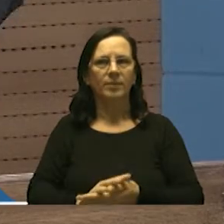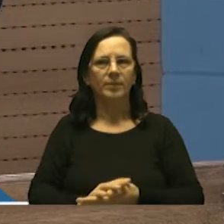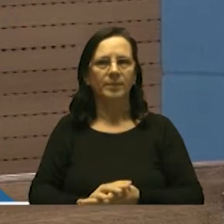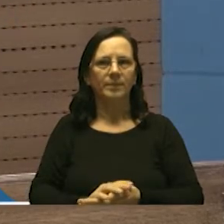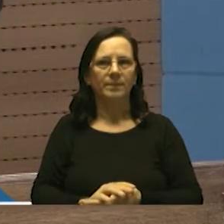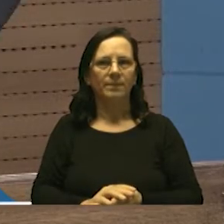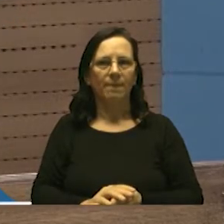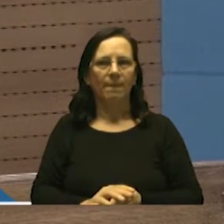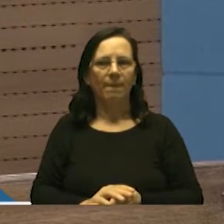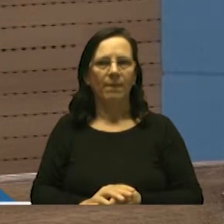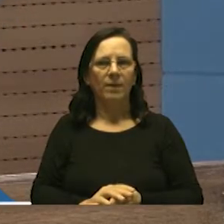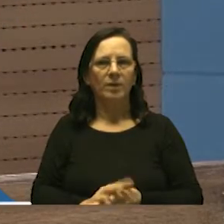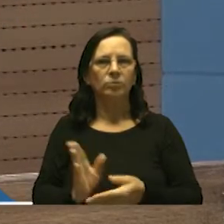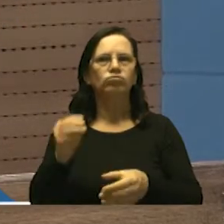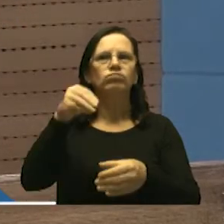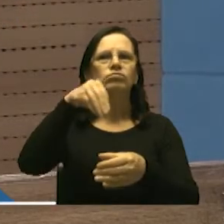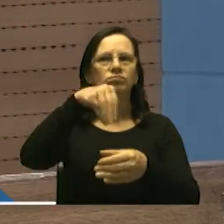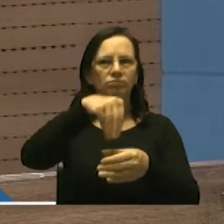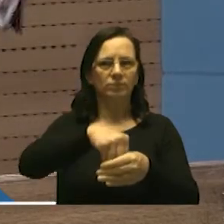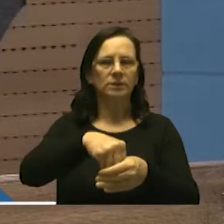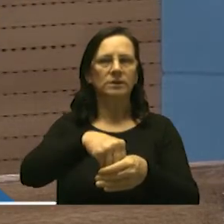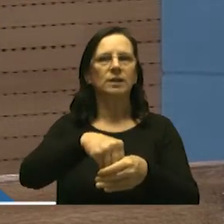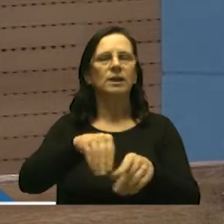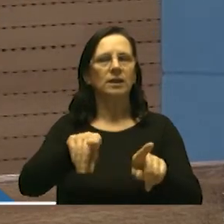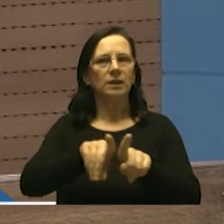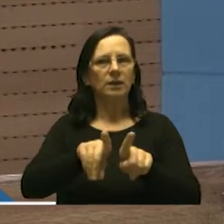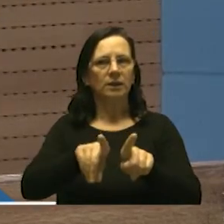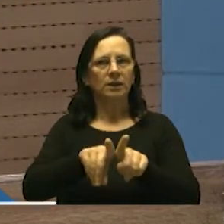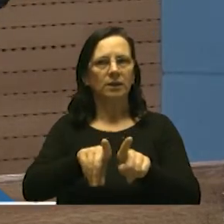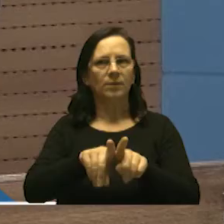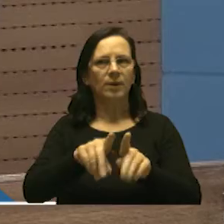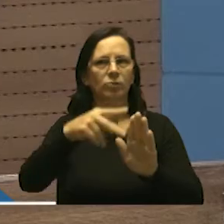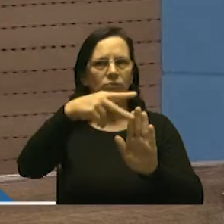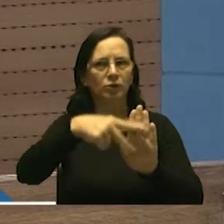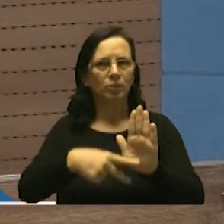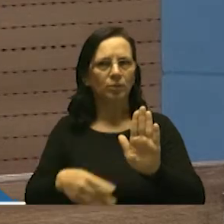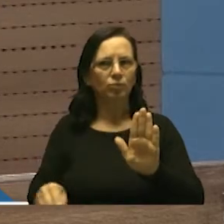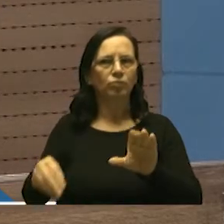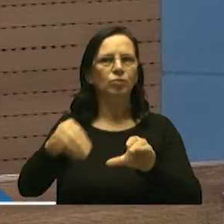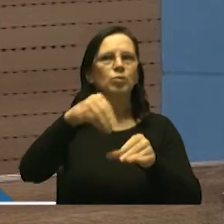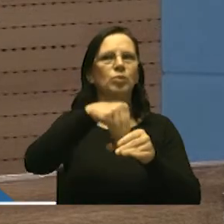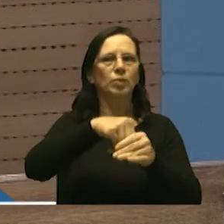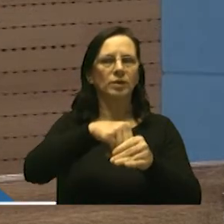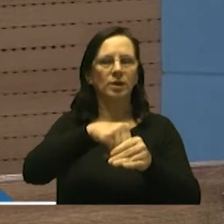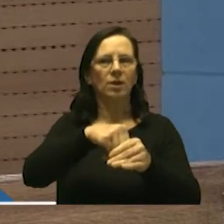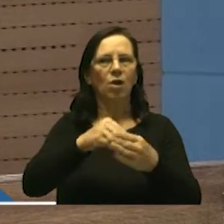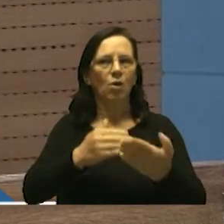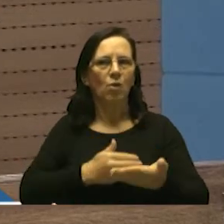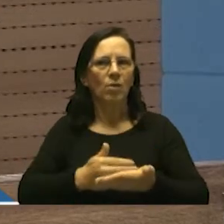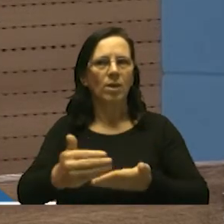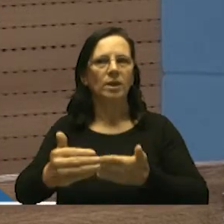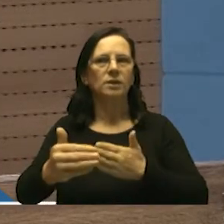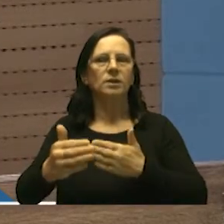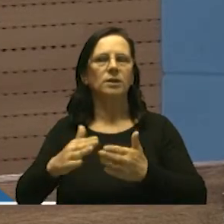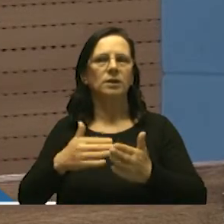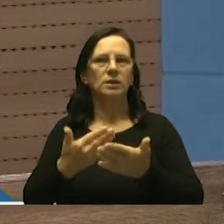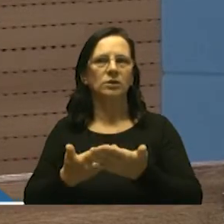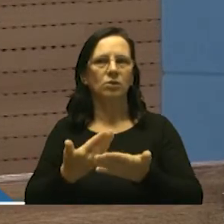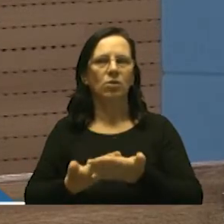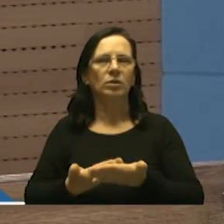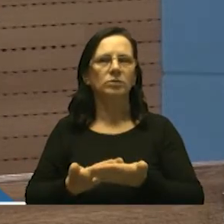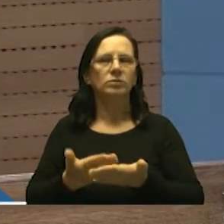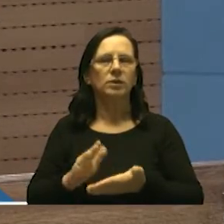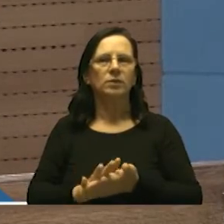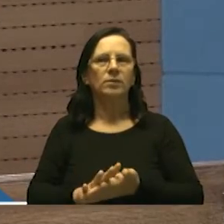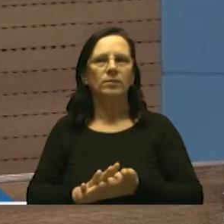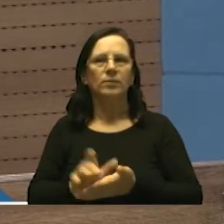nesse nesse calor nesse embalo desse projeto e comece nas escolas trabalhar mais a